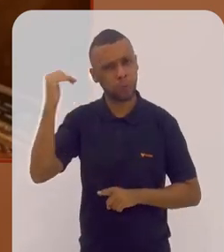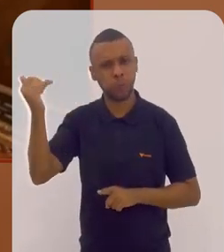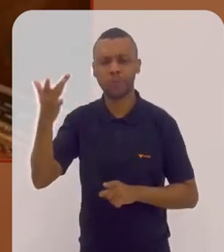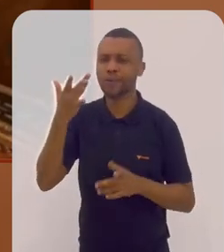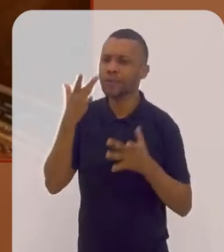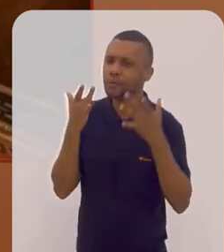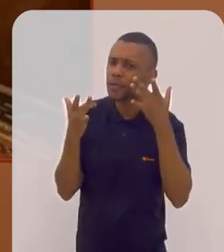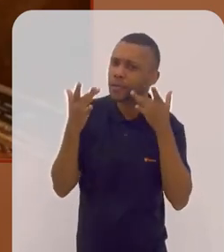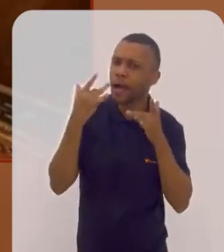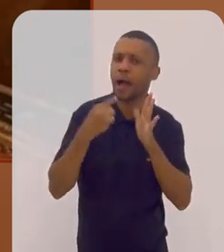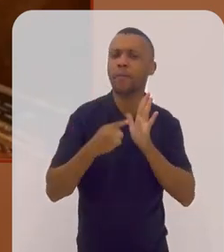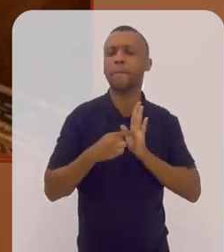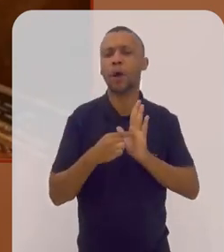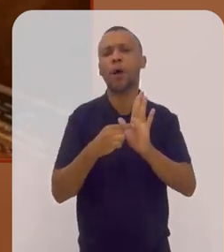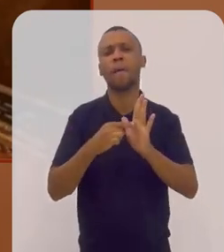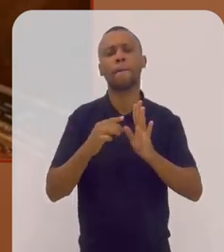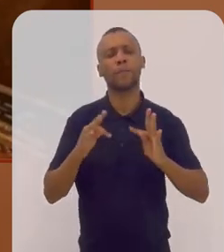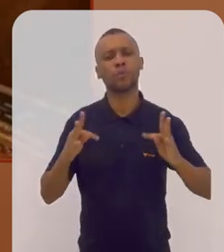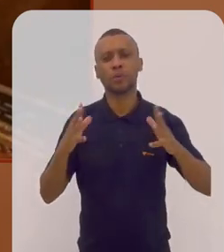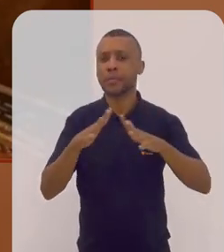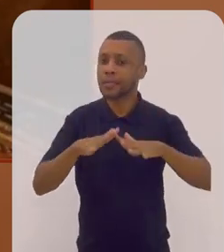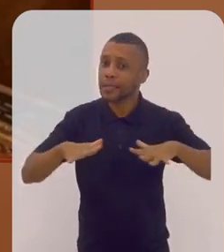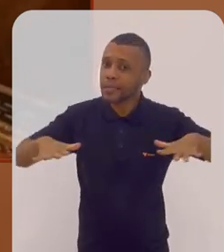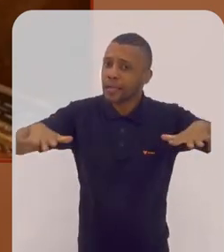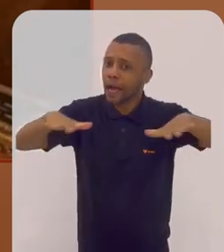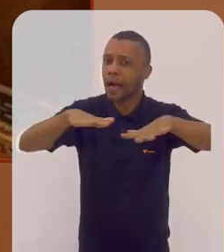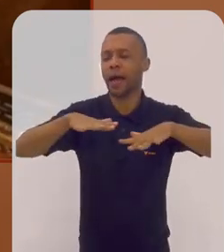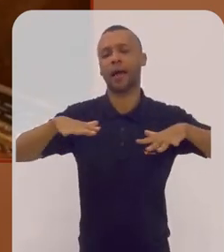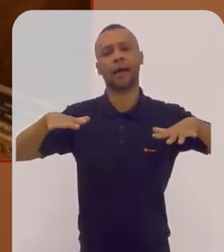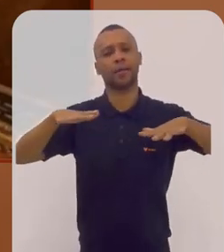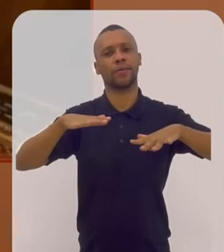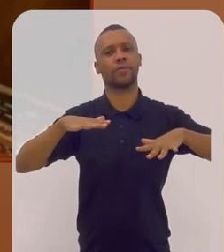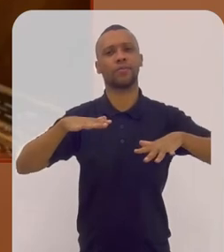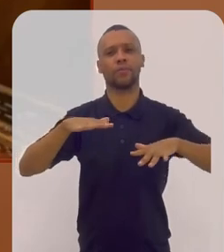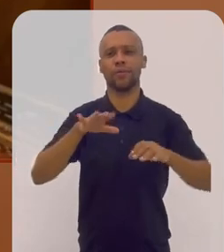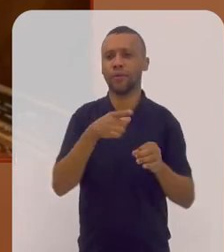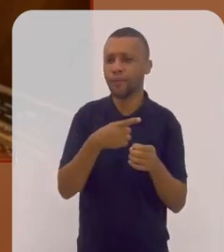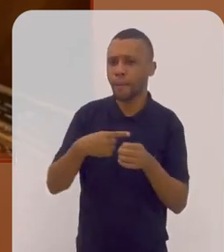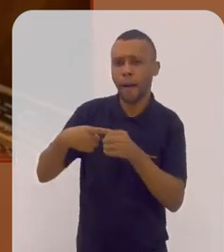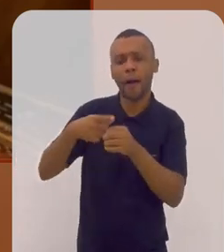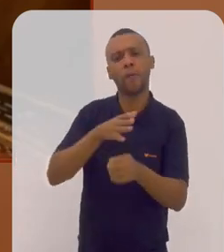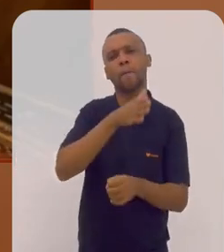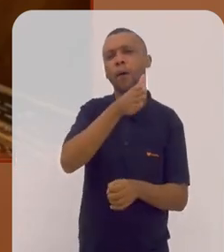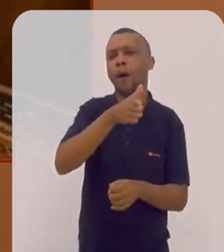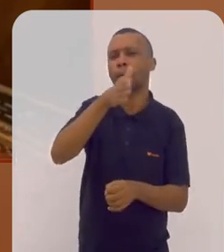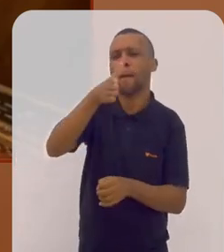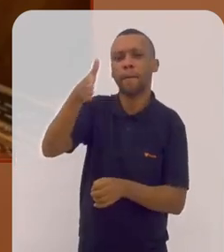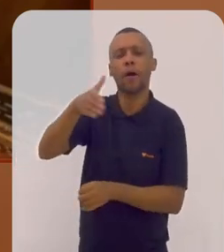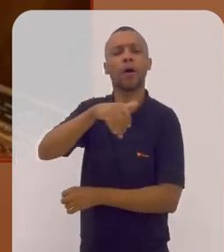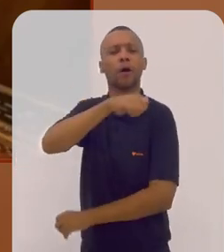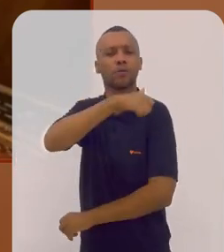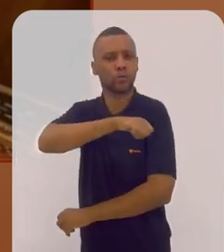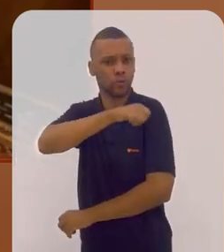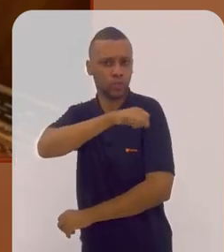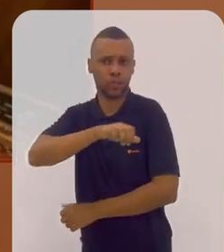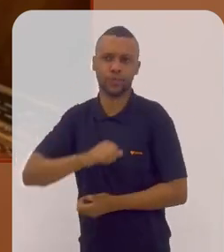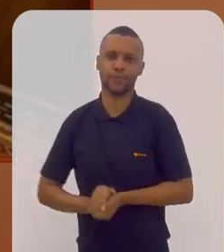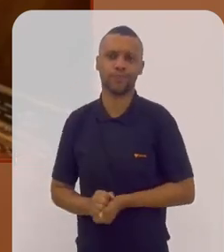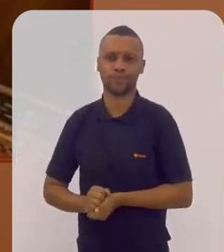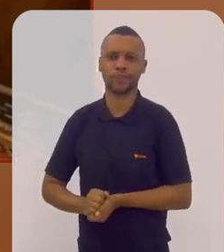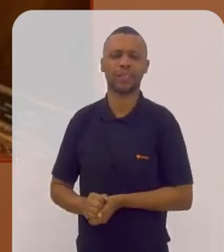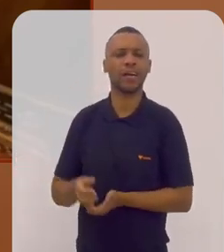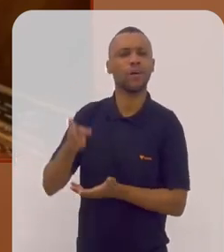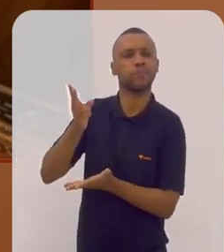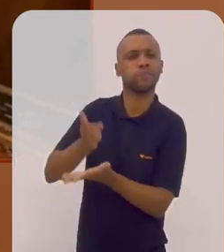espetáculos realizados em todas as áreas, todos os bairros do Rio de Janeiro,